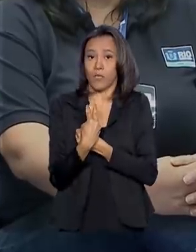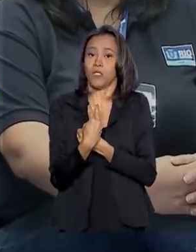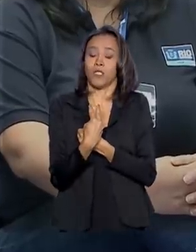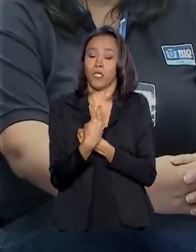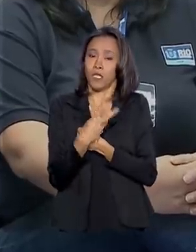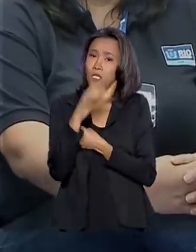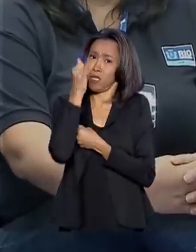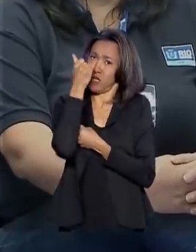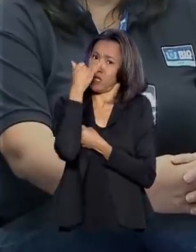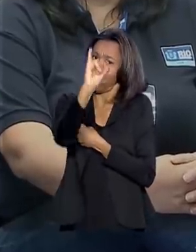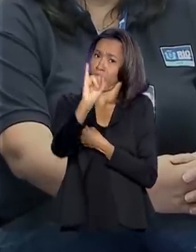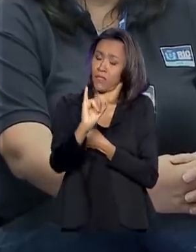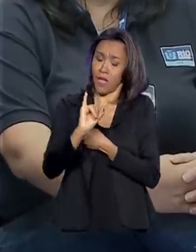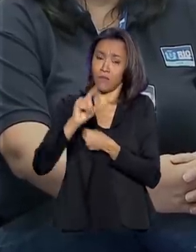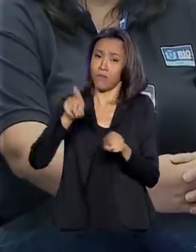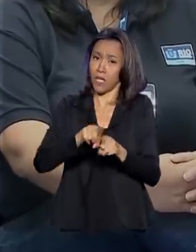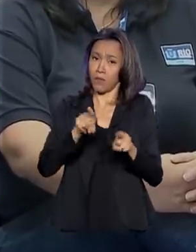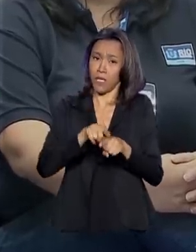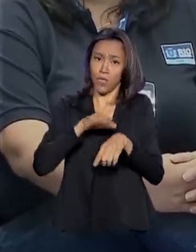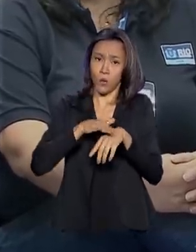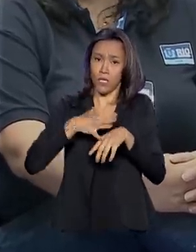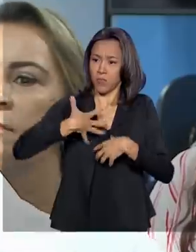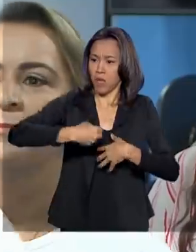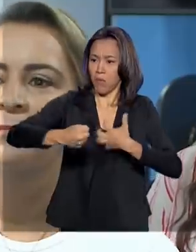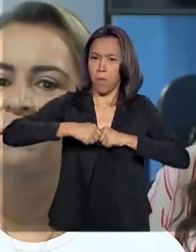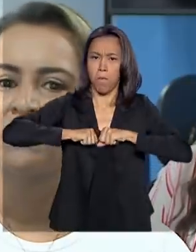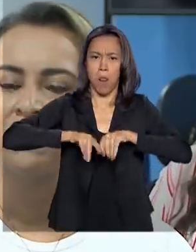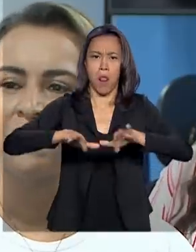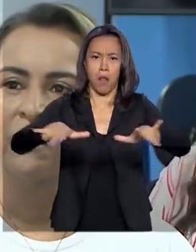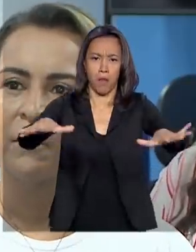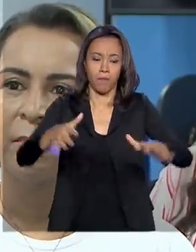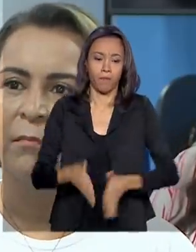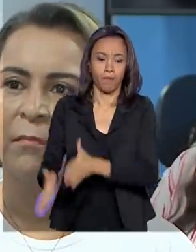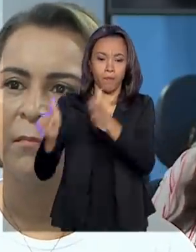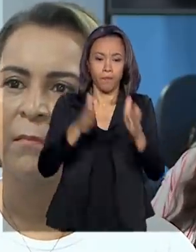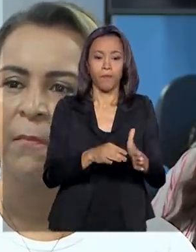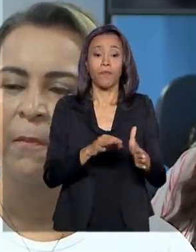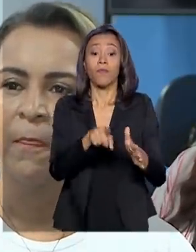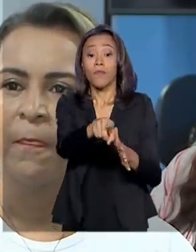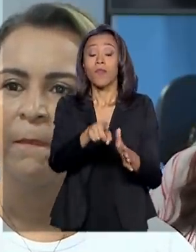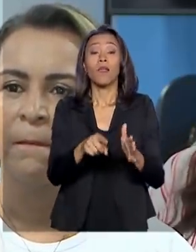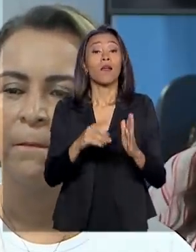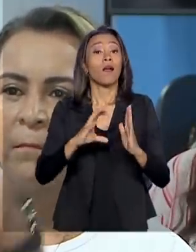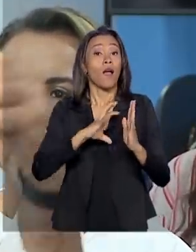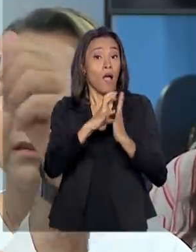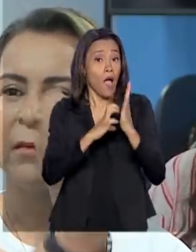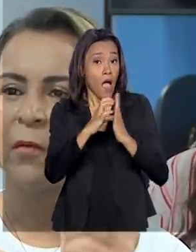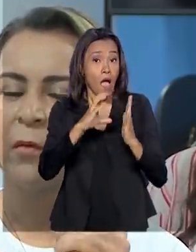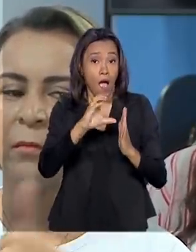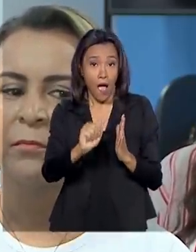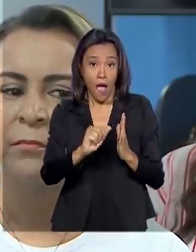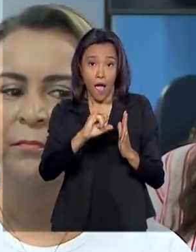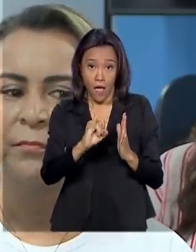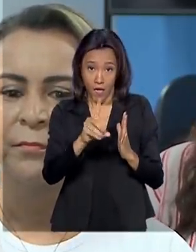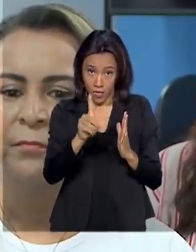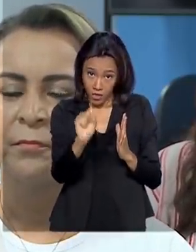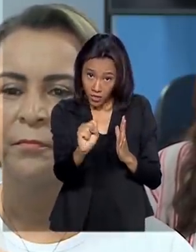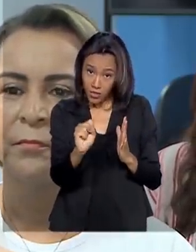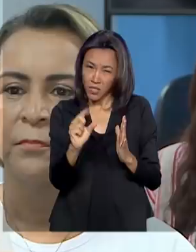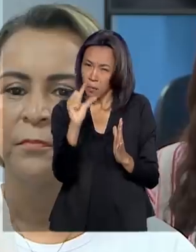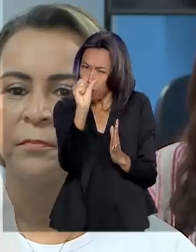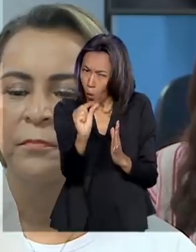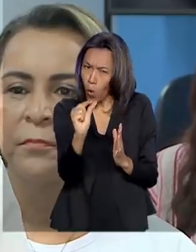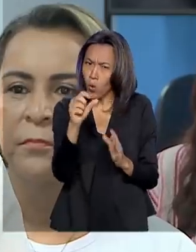para impedir a disseminação dessas doenças. A AIDS está matando muito pouco, perto do que acontecia